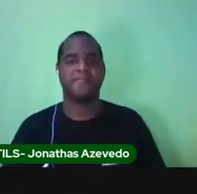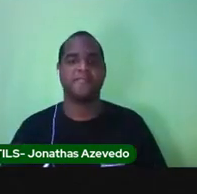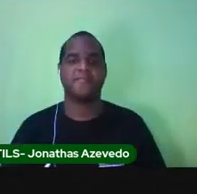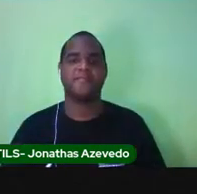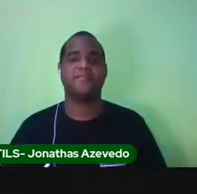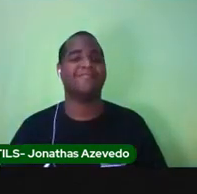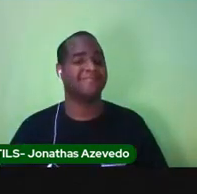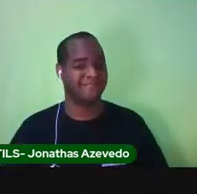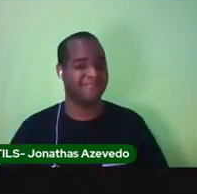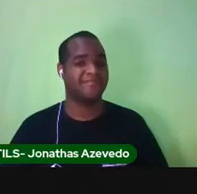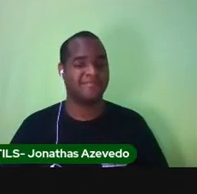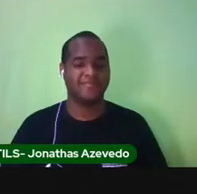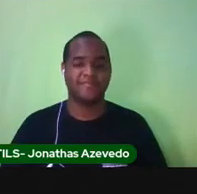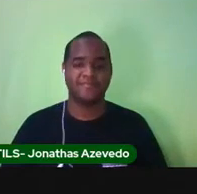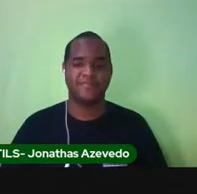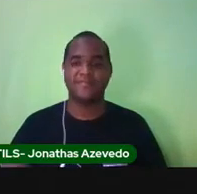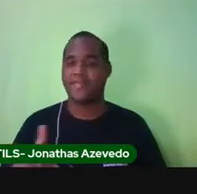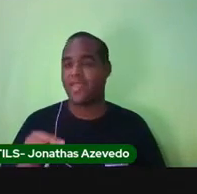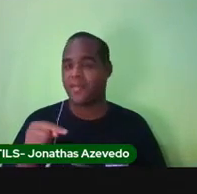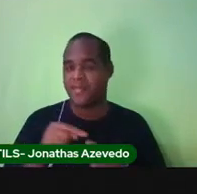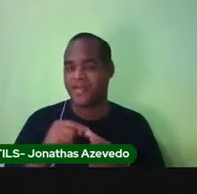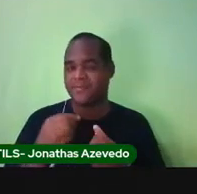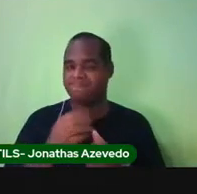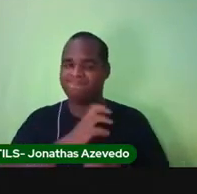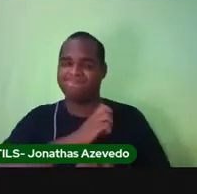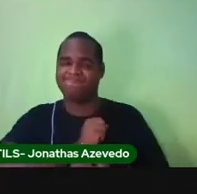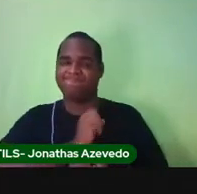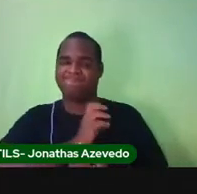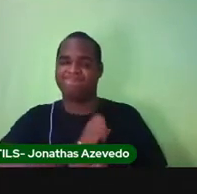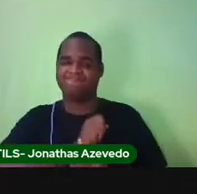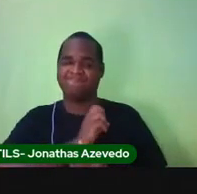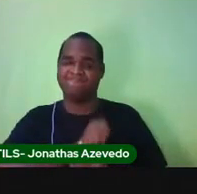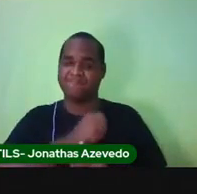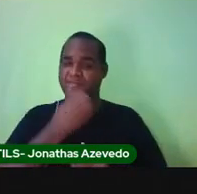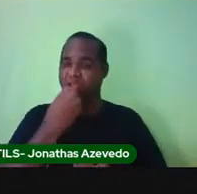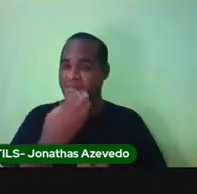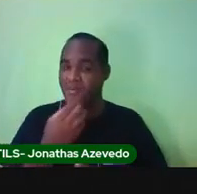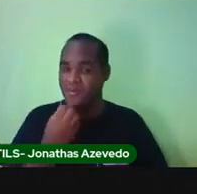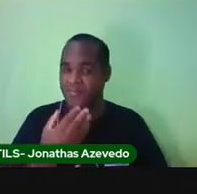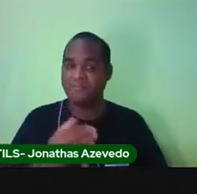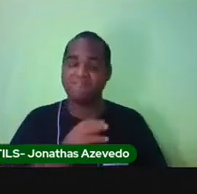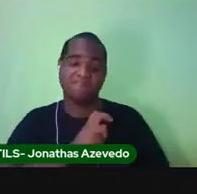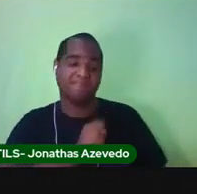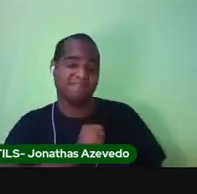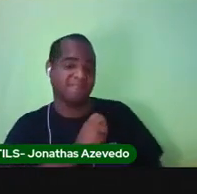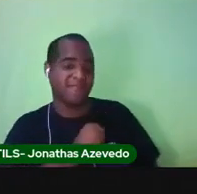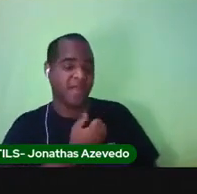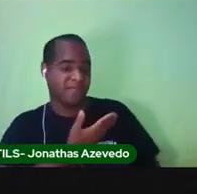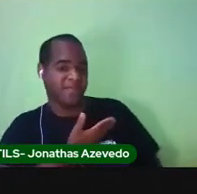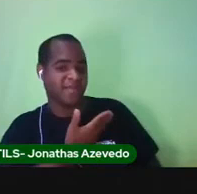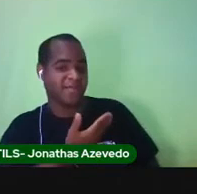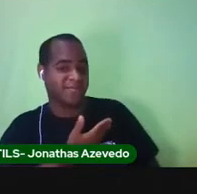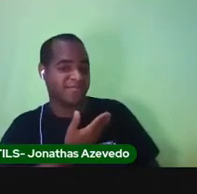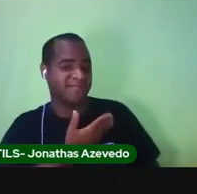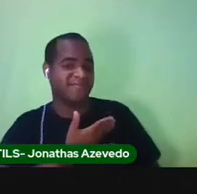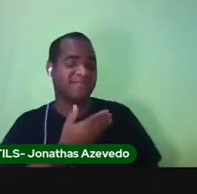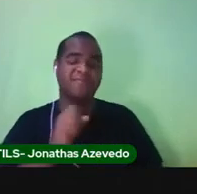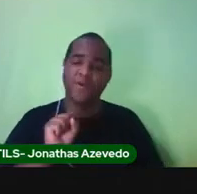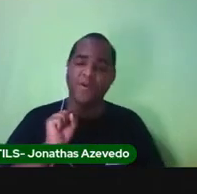O bilhete também pode ser uma declaração. Uma declaração de amor, uma declaração de amizade.